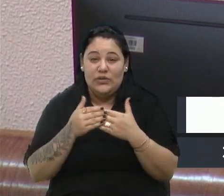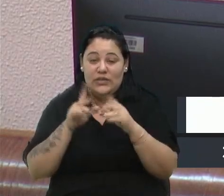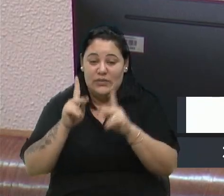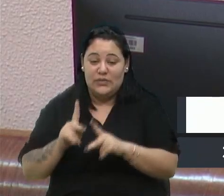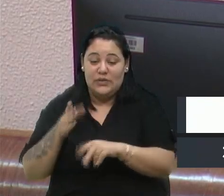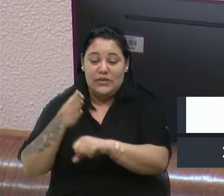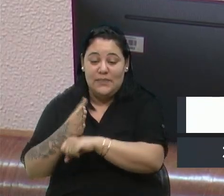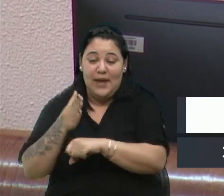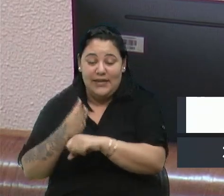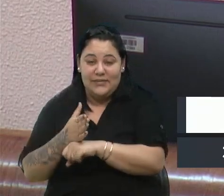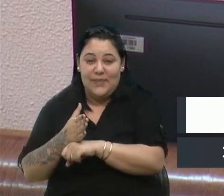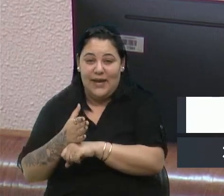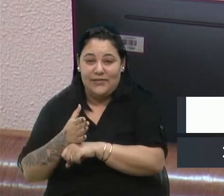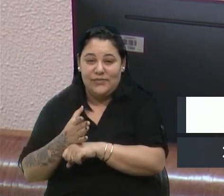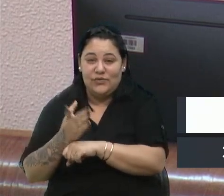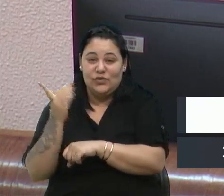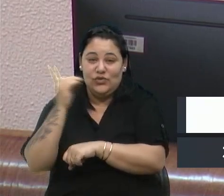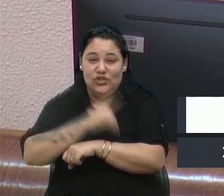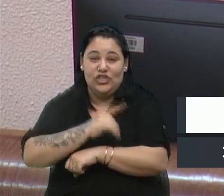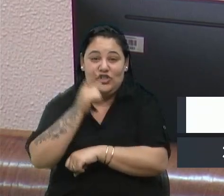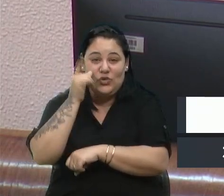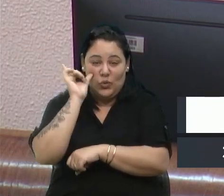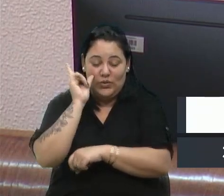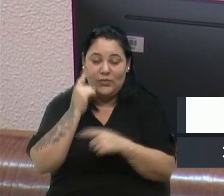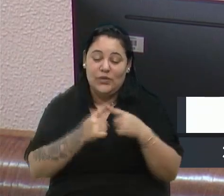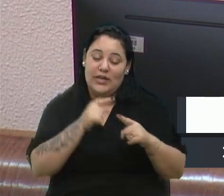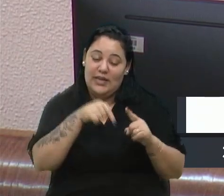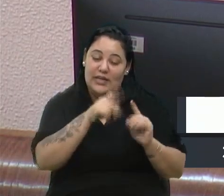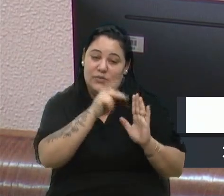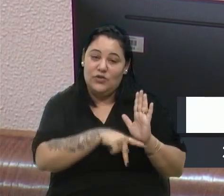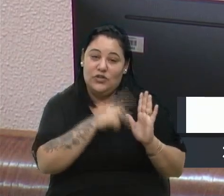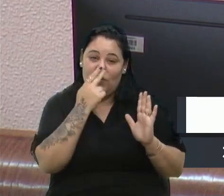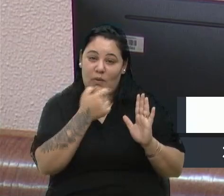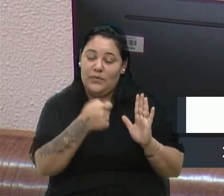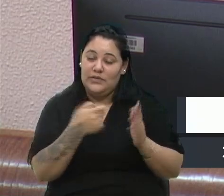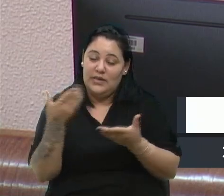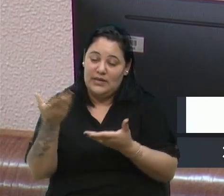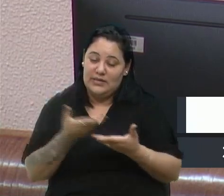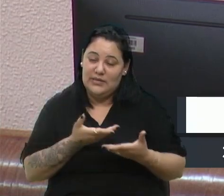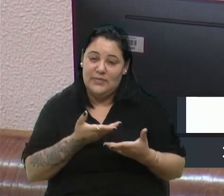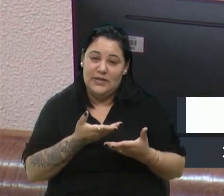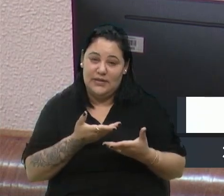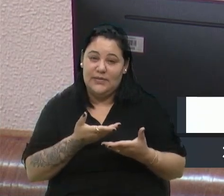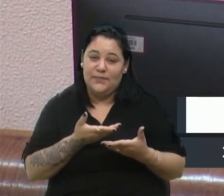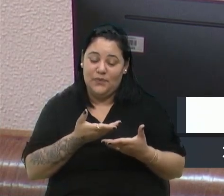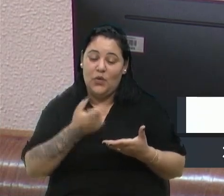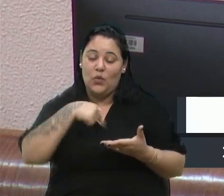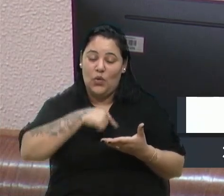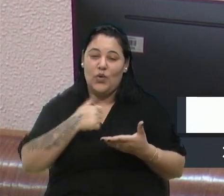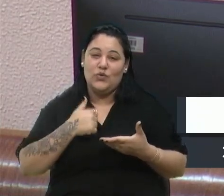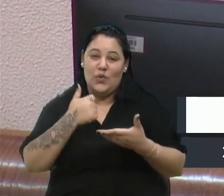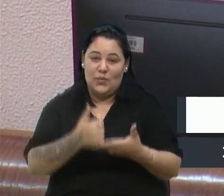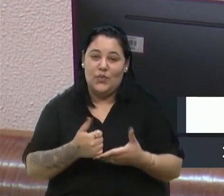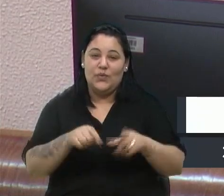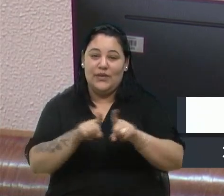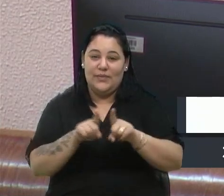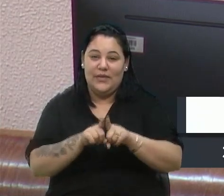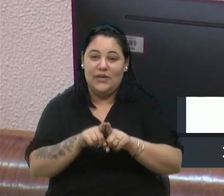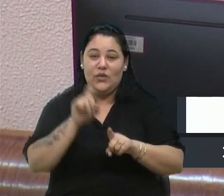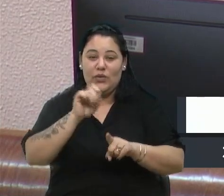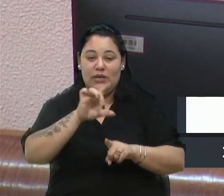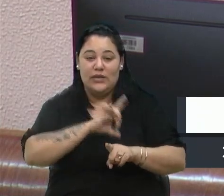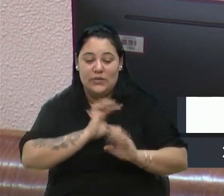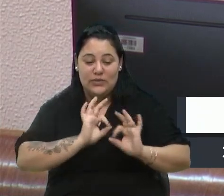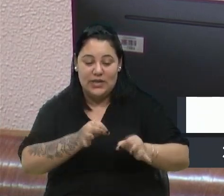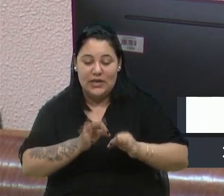envolvidas. Projetos assim têm que receber cada vez mais o nosso apoio. O que deu certo tem que